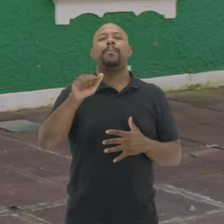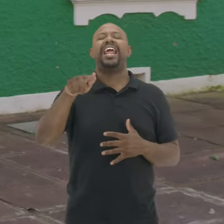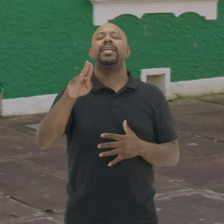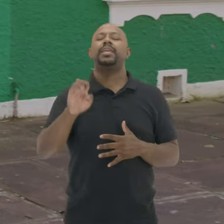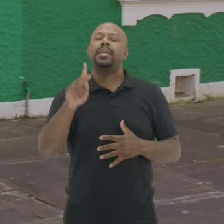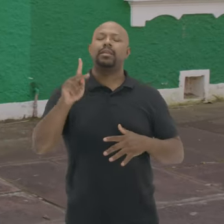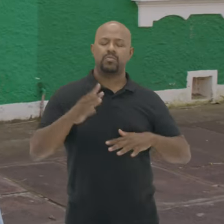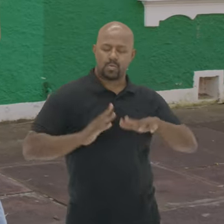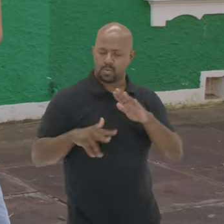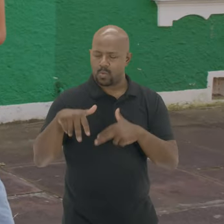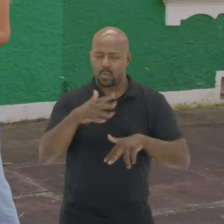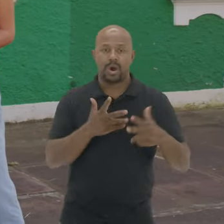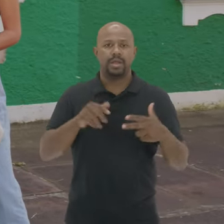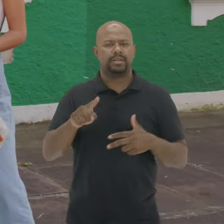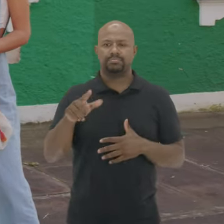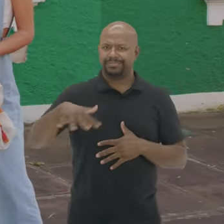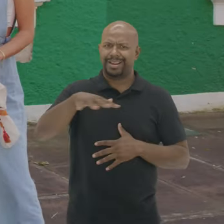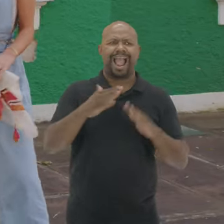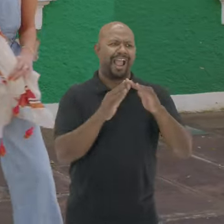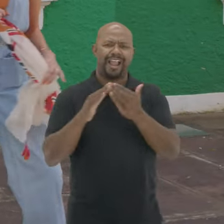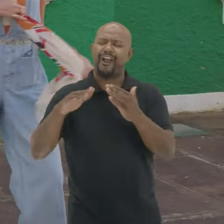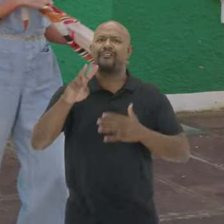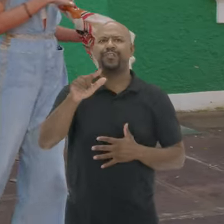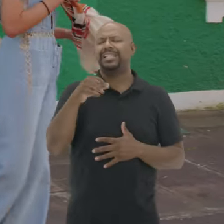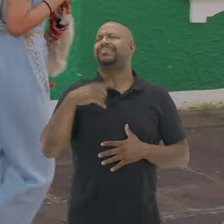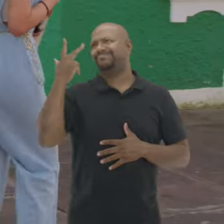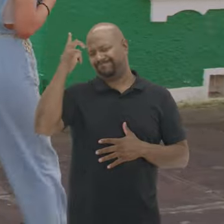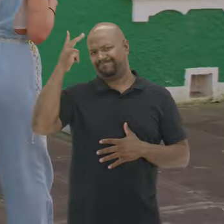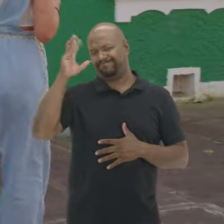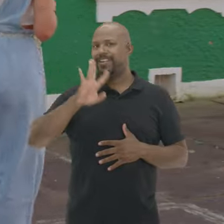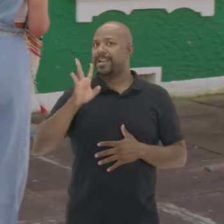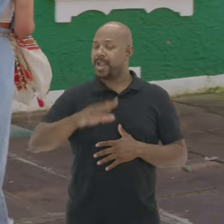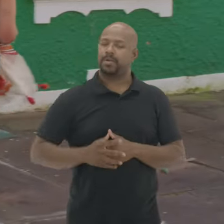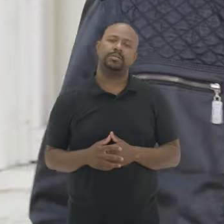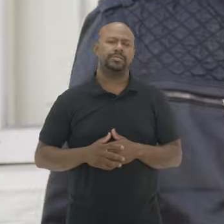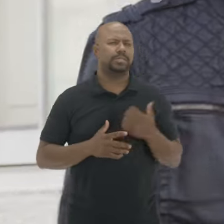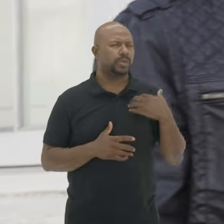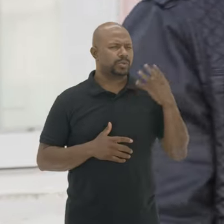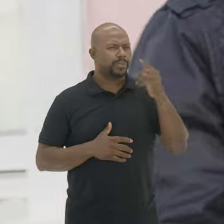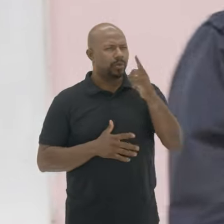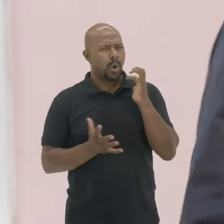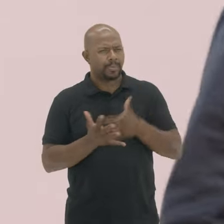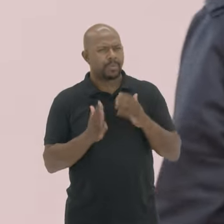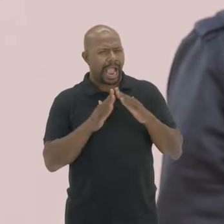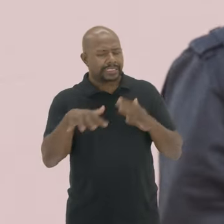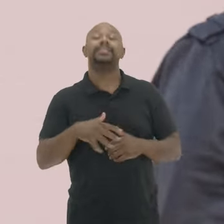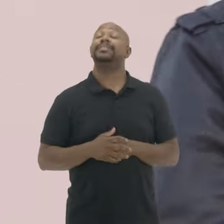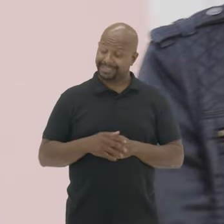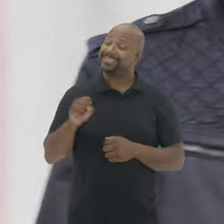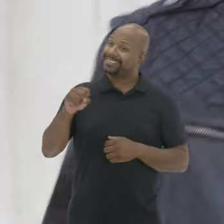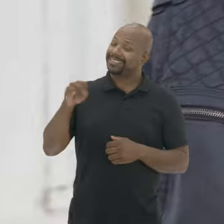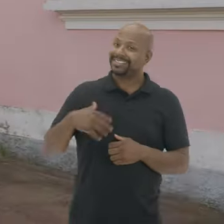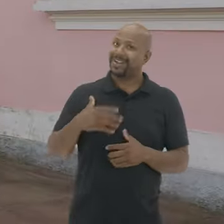uma vibe muito legal A vila é uma vibe muito legal E eu soube que tu comprou uma casa aqui